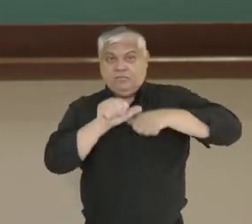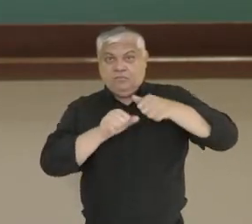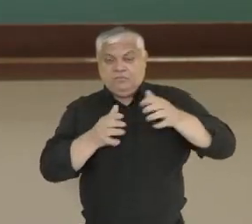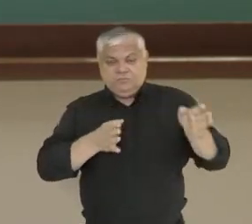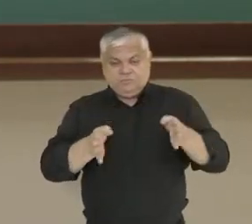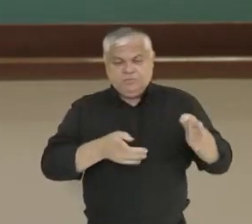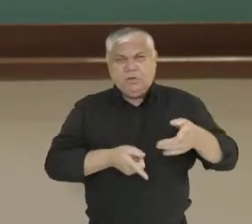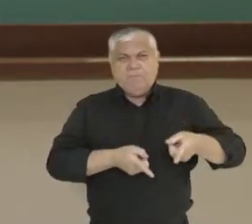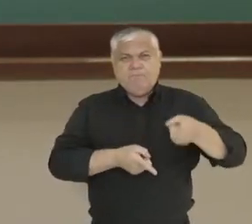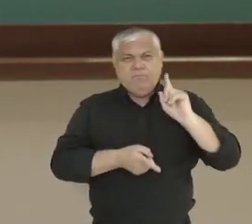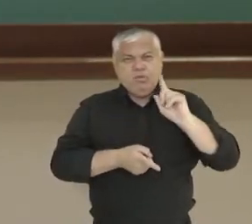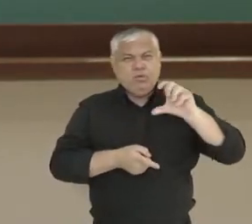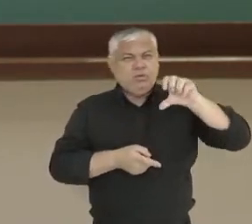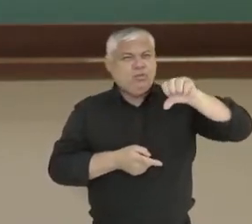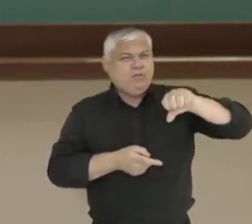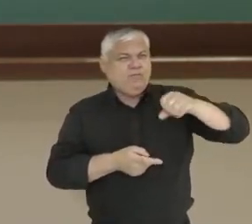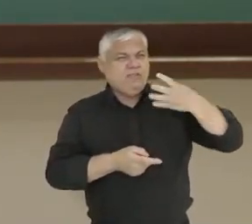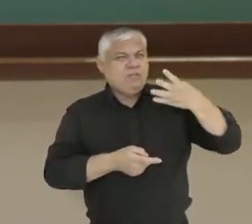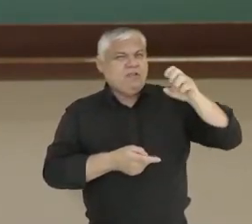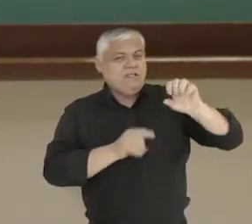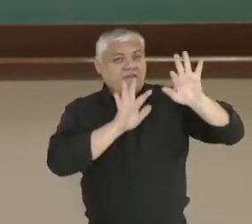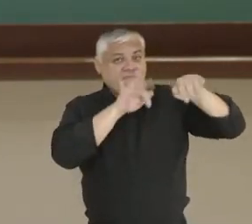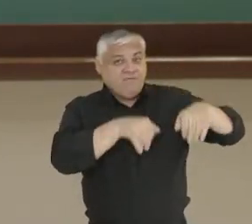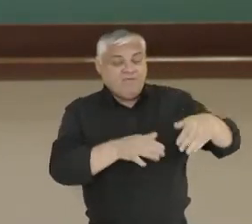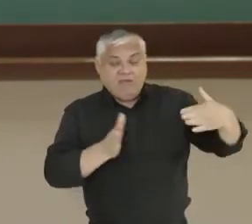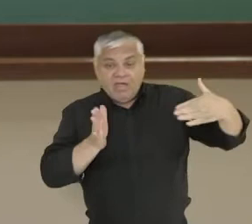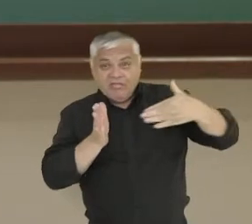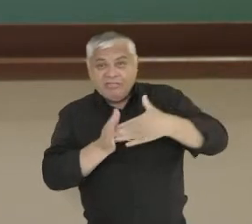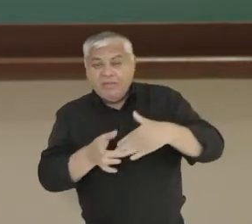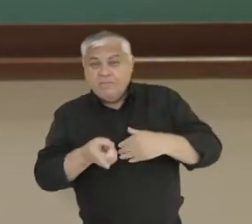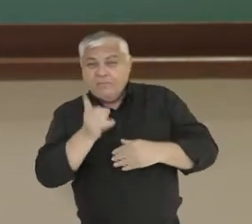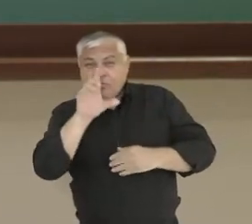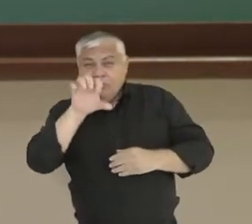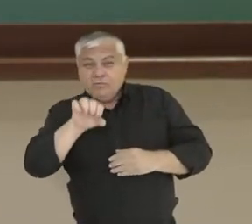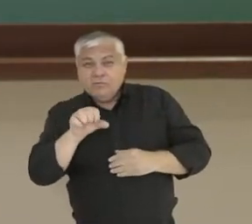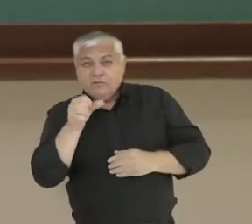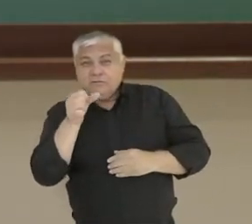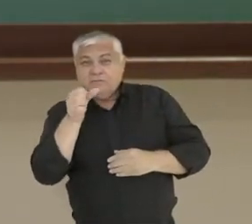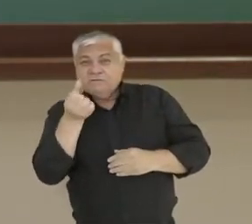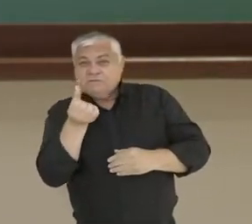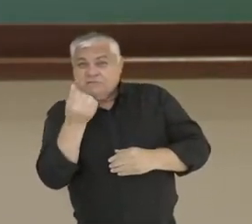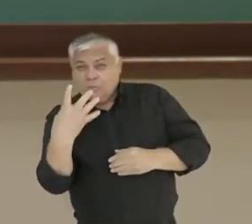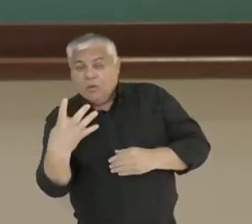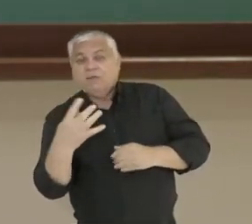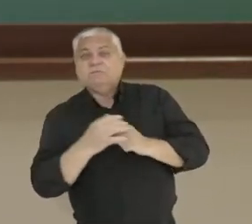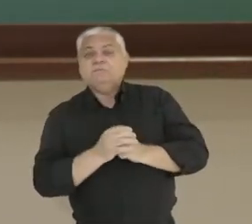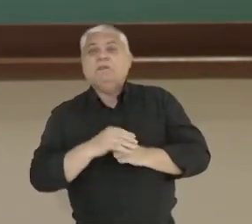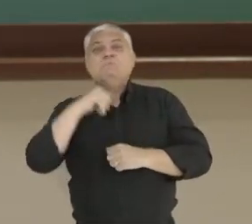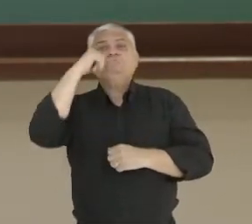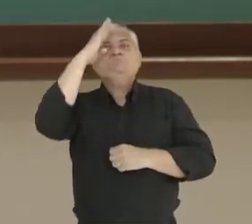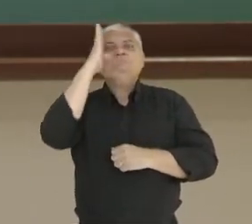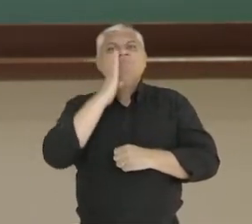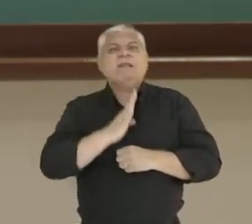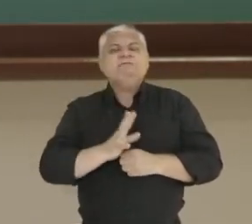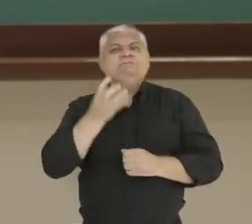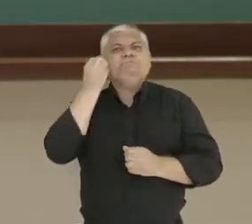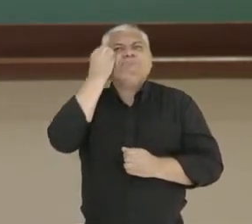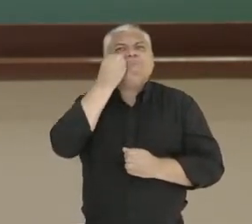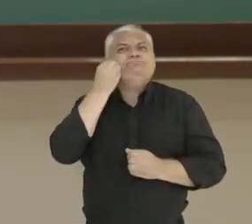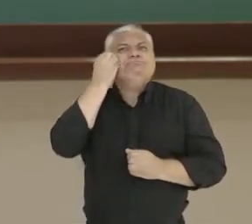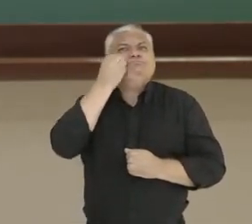encerra nesse ano, até o período de 1964, um período que o Brasil teve uma experiência